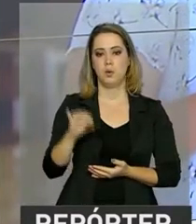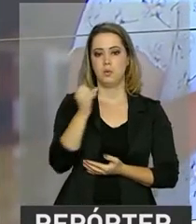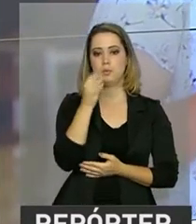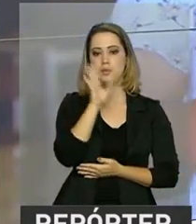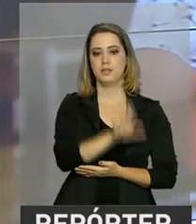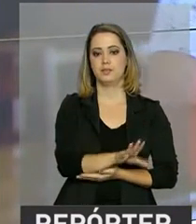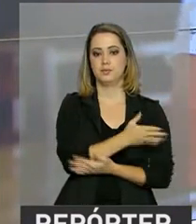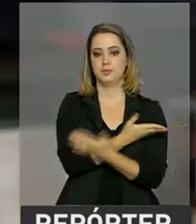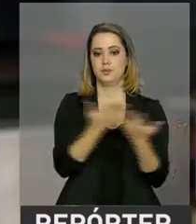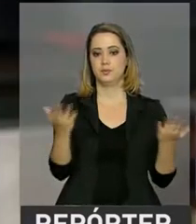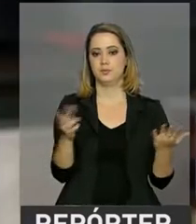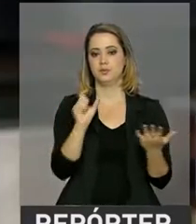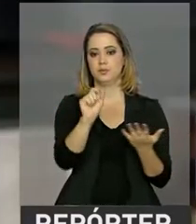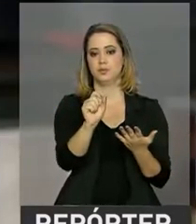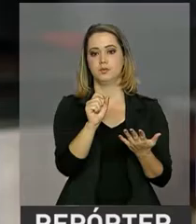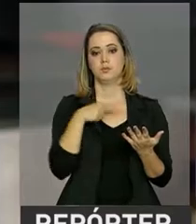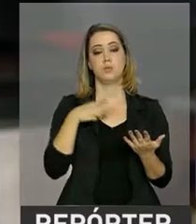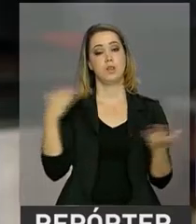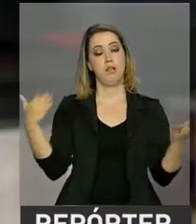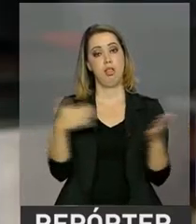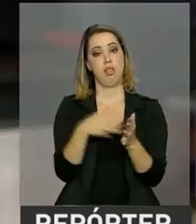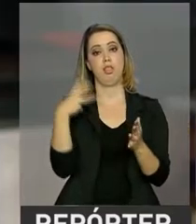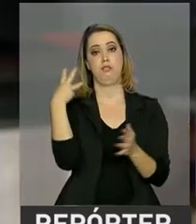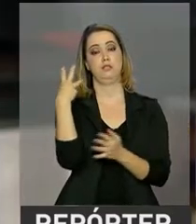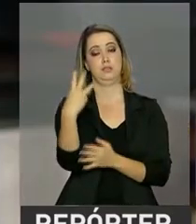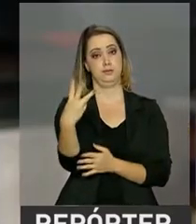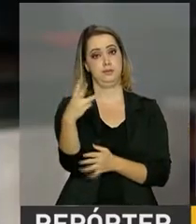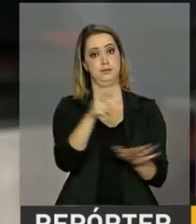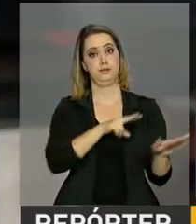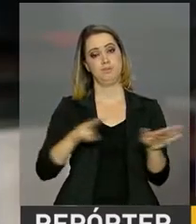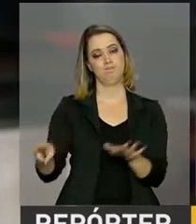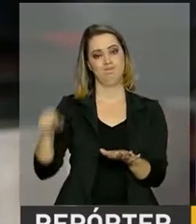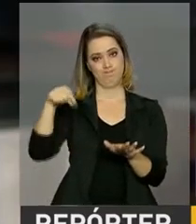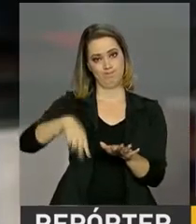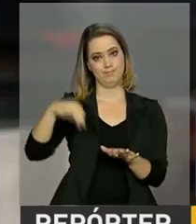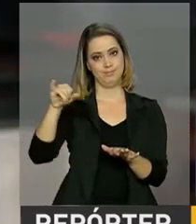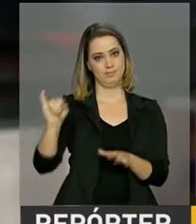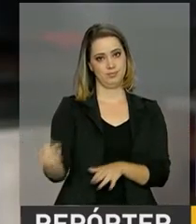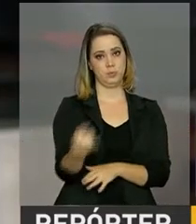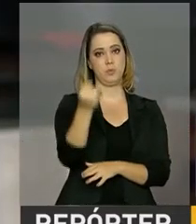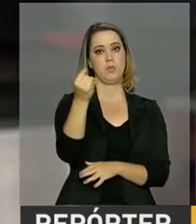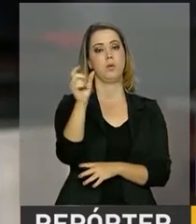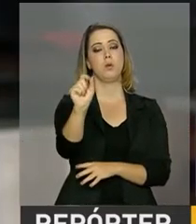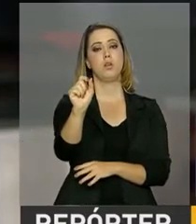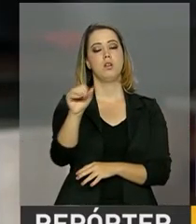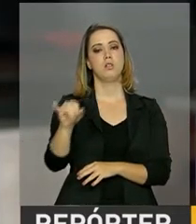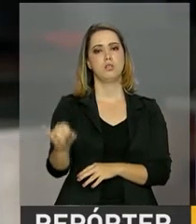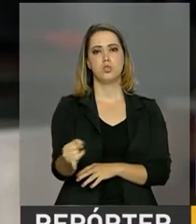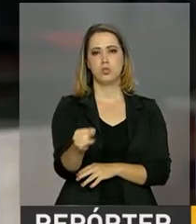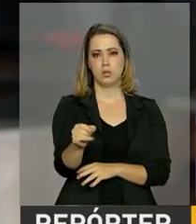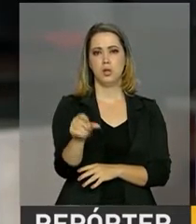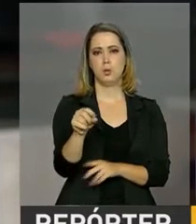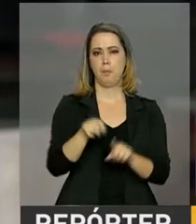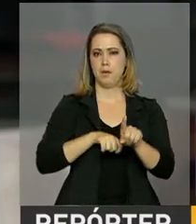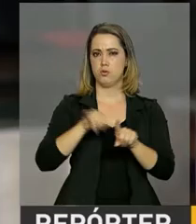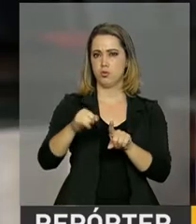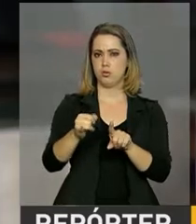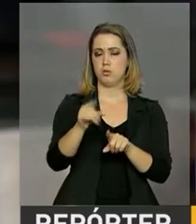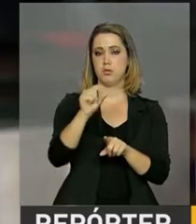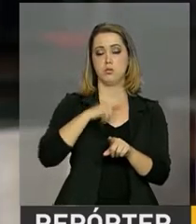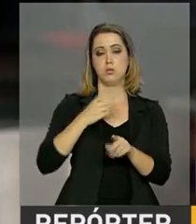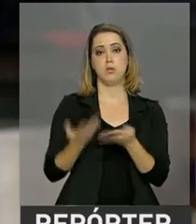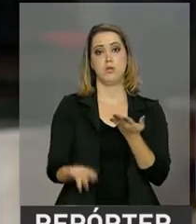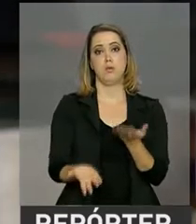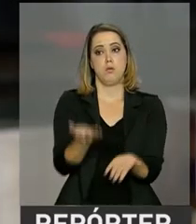mais uma vez e boa tarde também a todos. Até a terceira semana de janeiro, a balança comercial registrou um superávit de